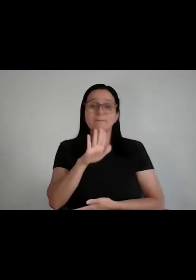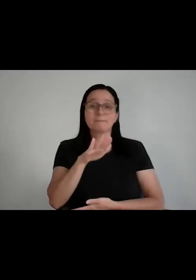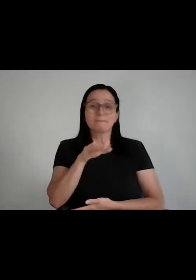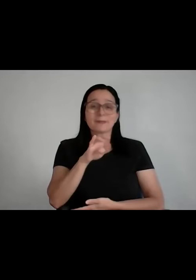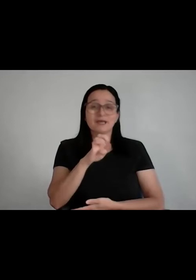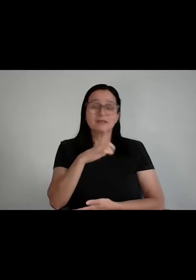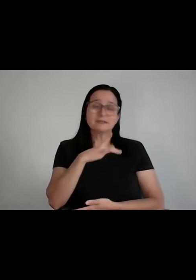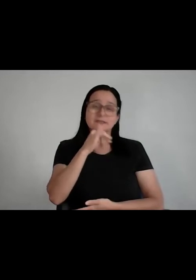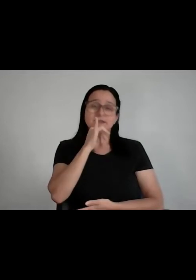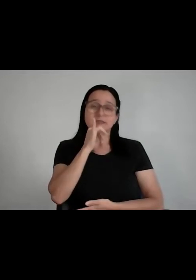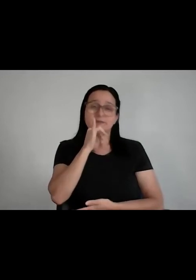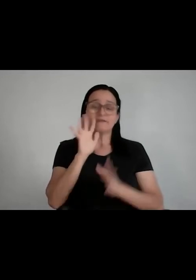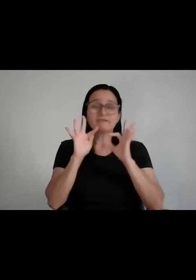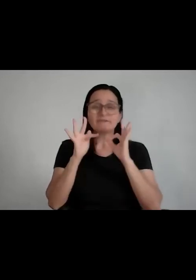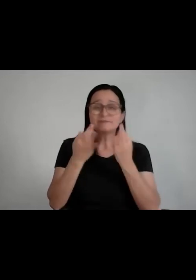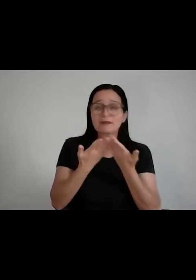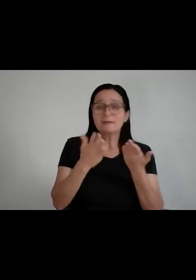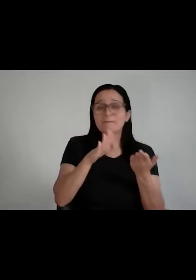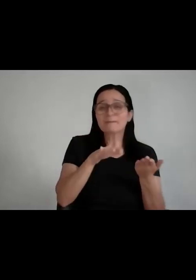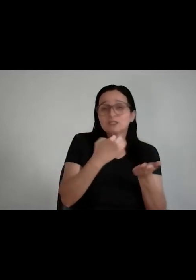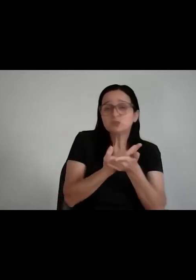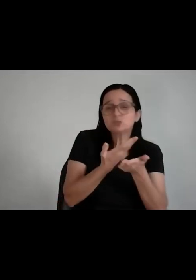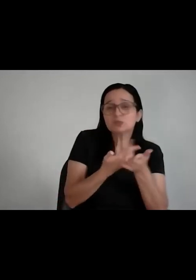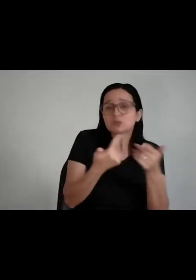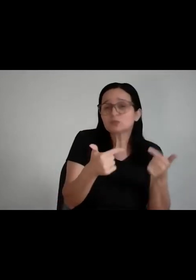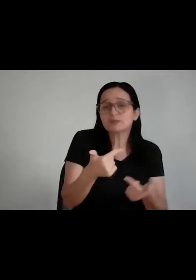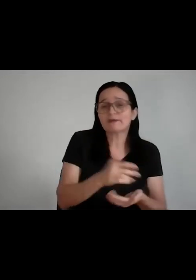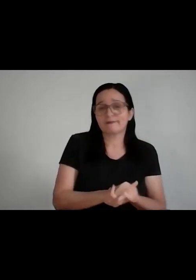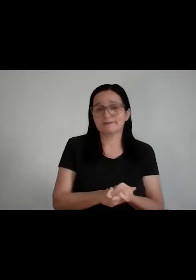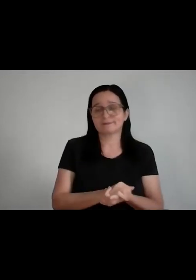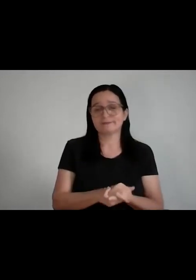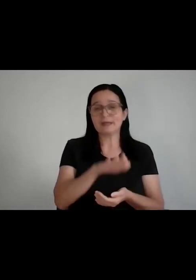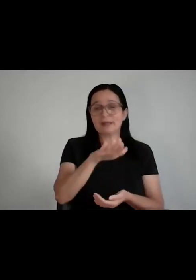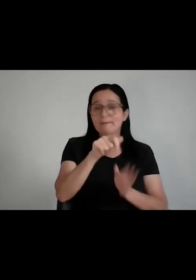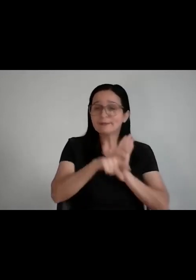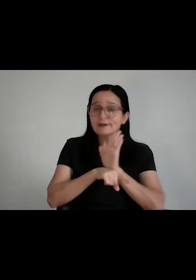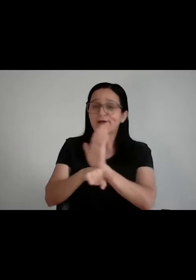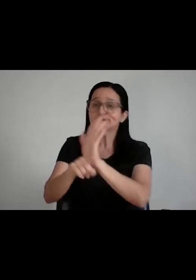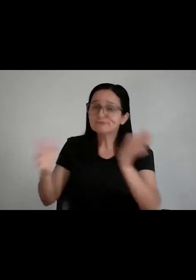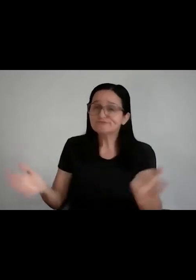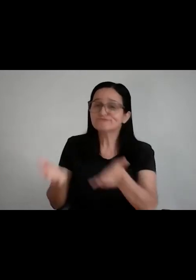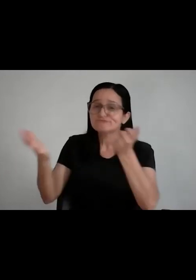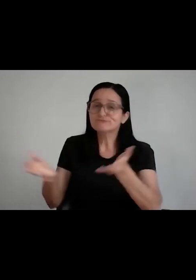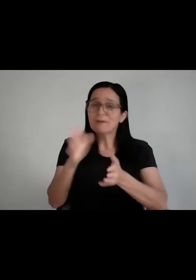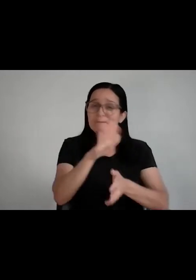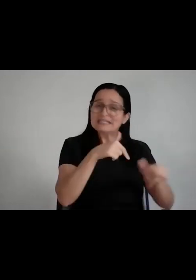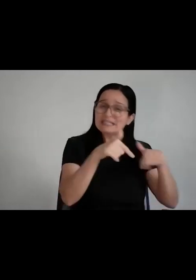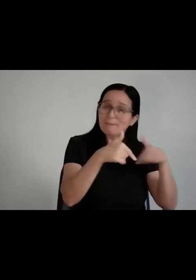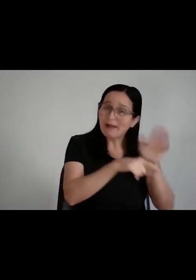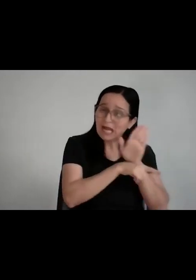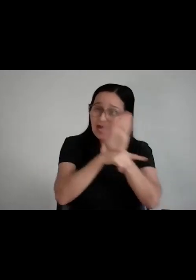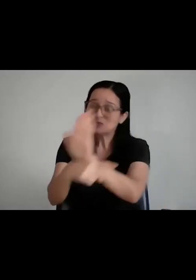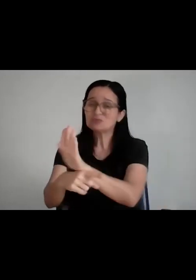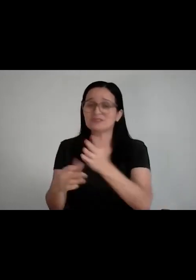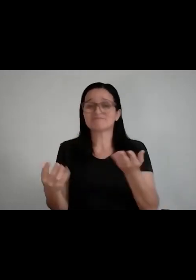D, a mãe é semi-analfabeta, ela já está te dando valores morais, já está se matando de trabalhar, tu ainda quer que ela, porra,